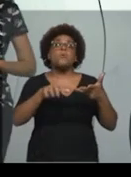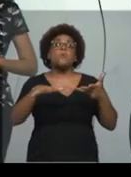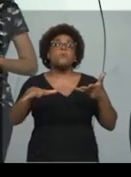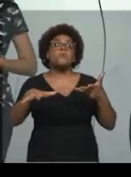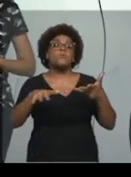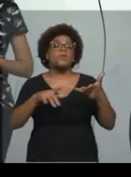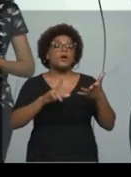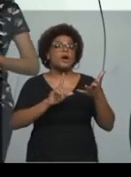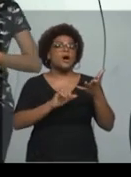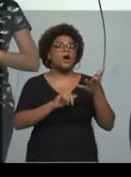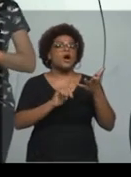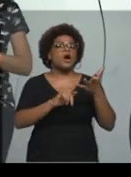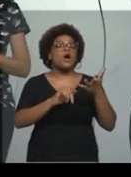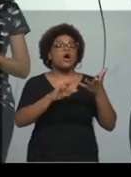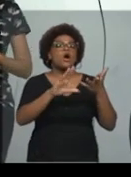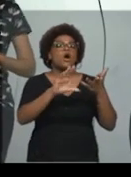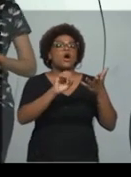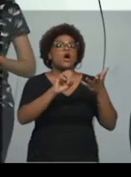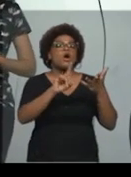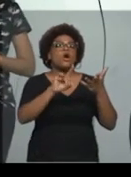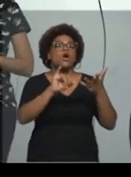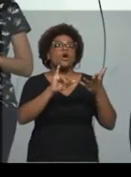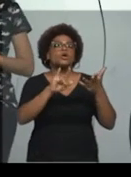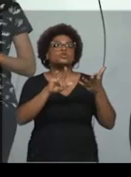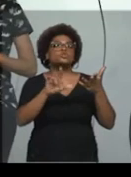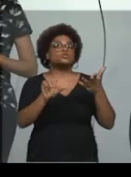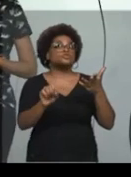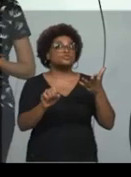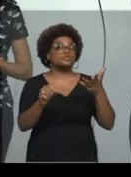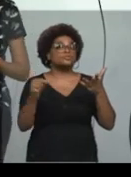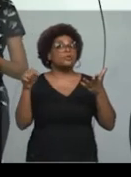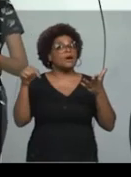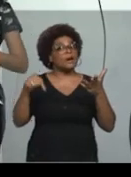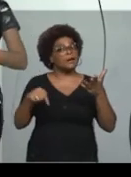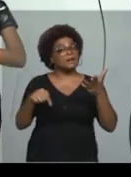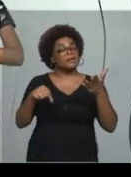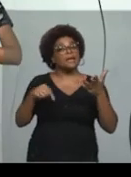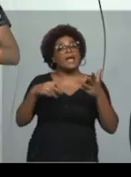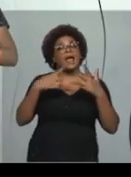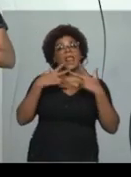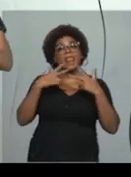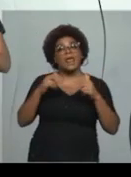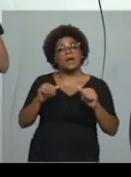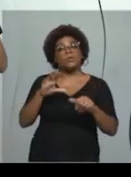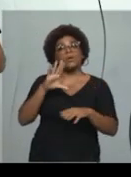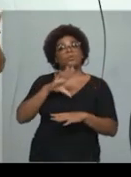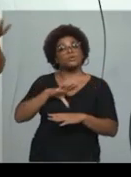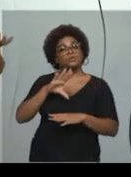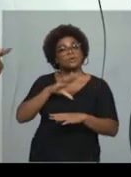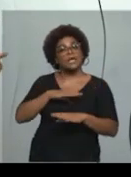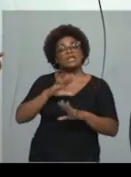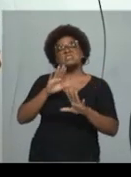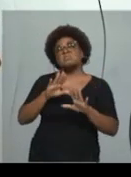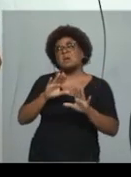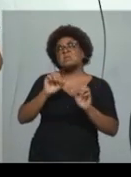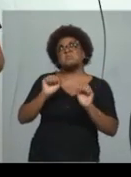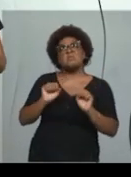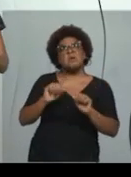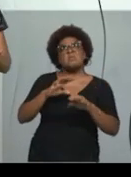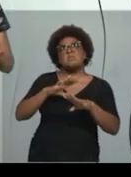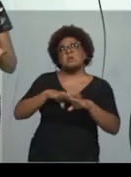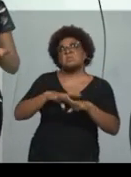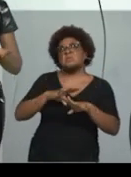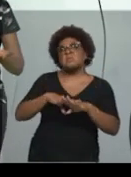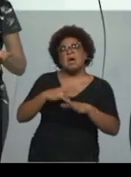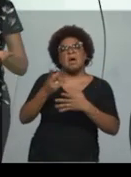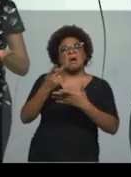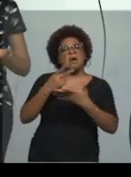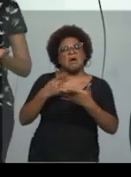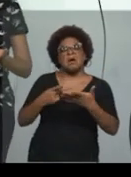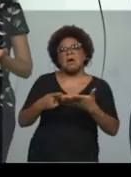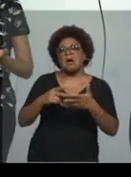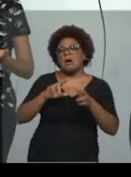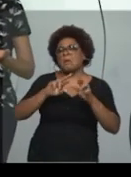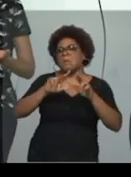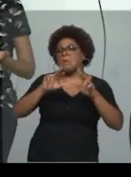código, né, que no caso, língua portuguesa, nesse caso, mas pode ser a linguagem da matemática, um desenho, tá?